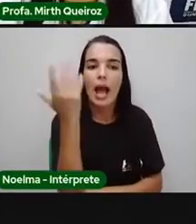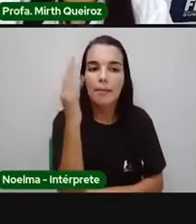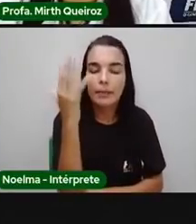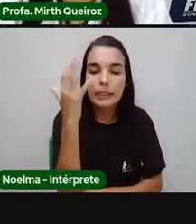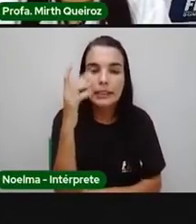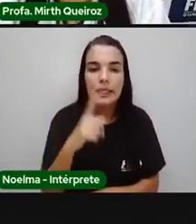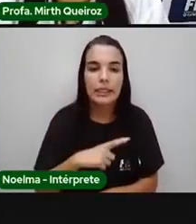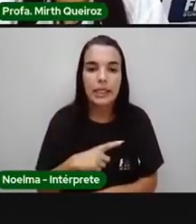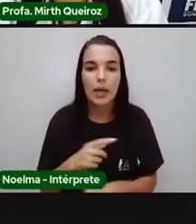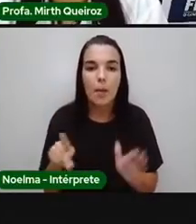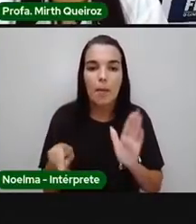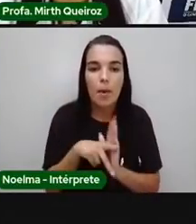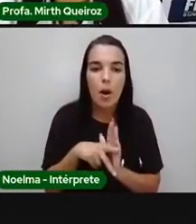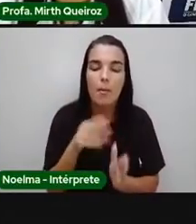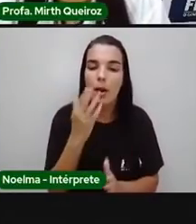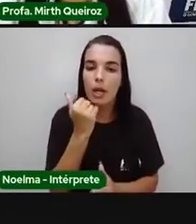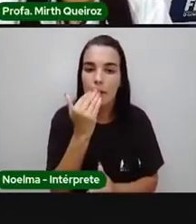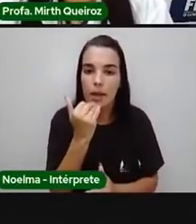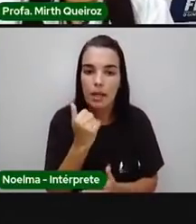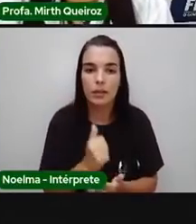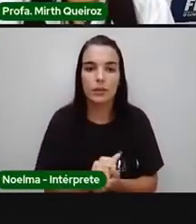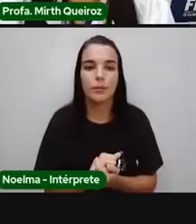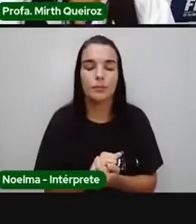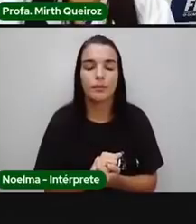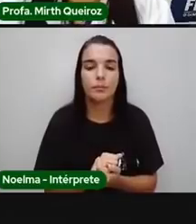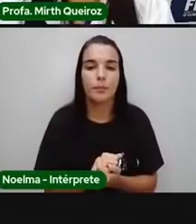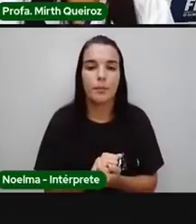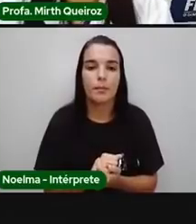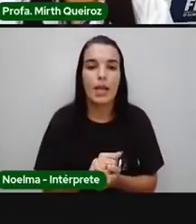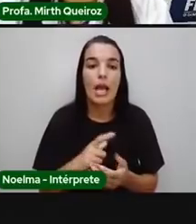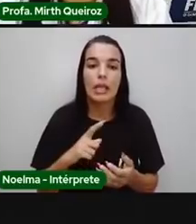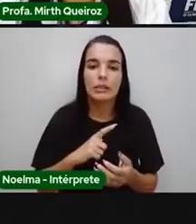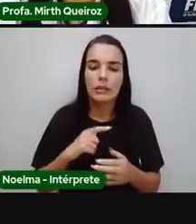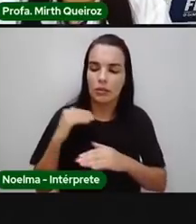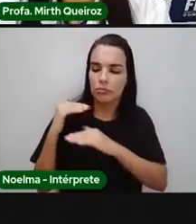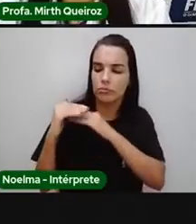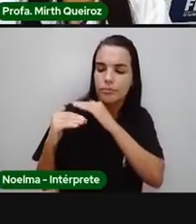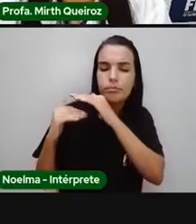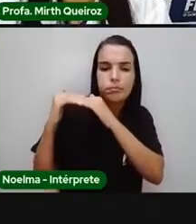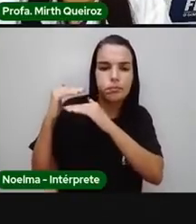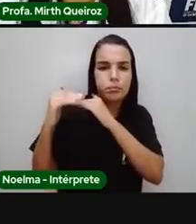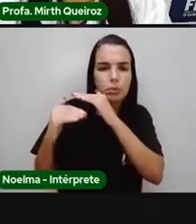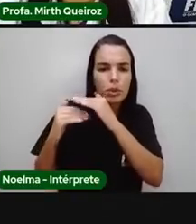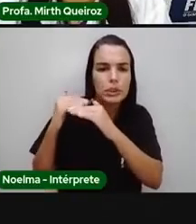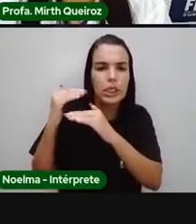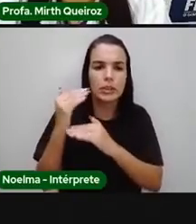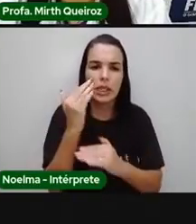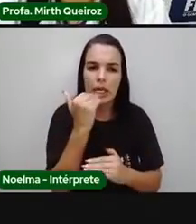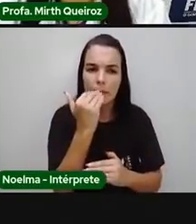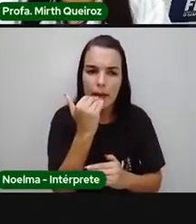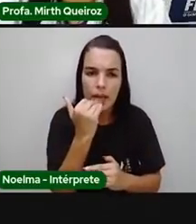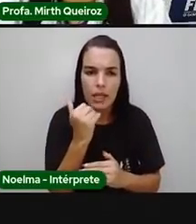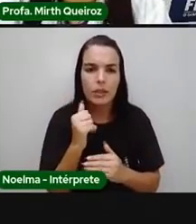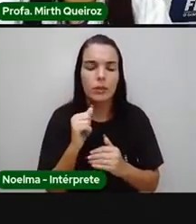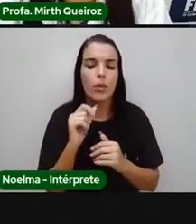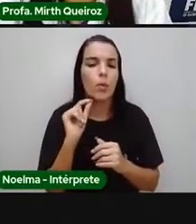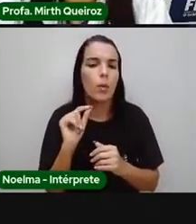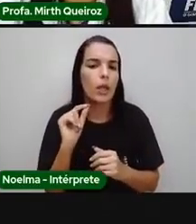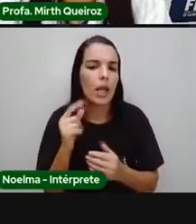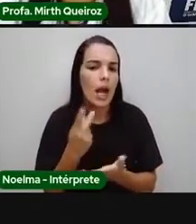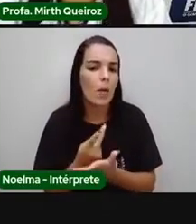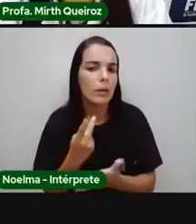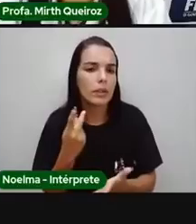próprio alimento, elas são produtoras. E esse processo de produção de alimento acontece,